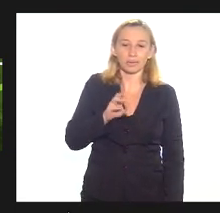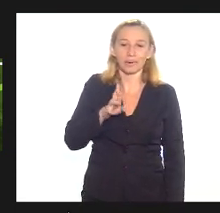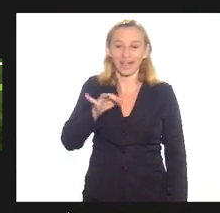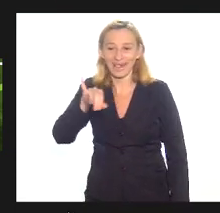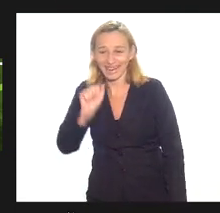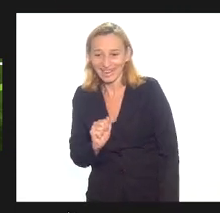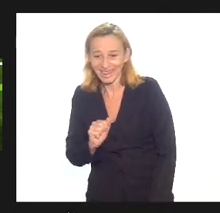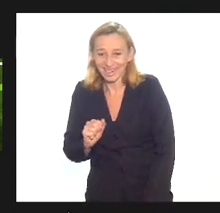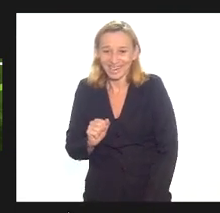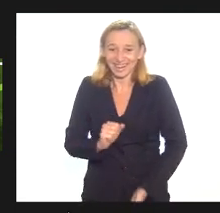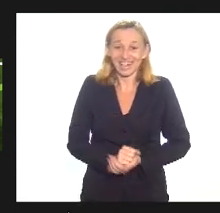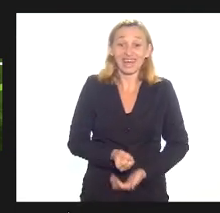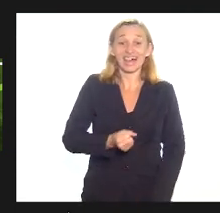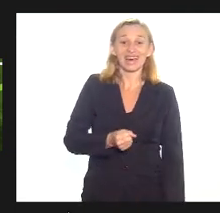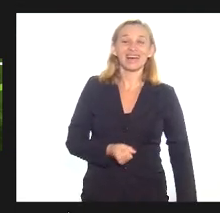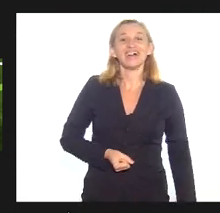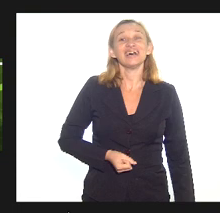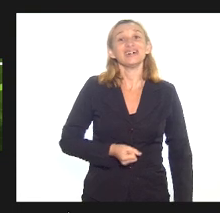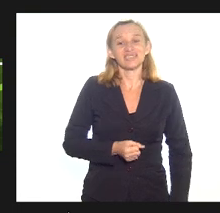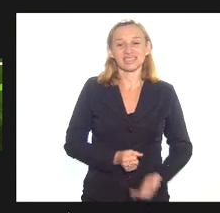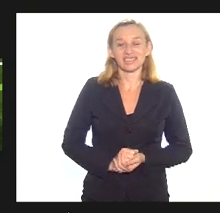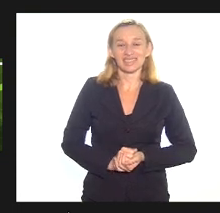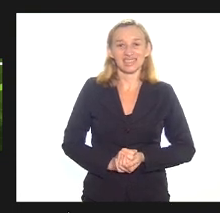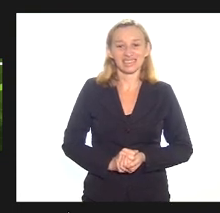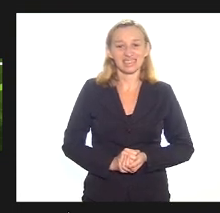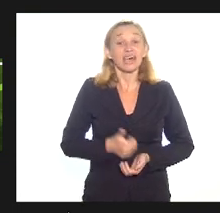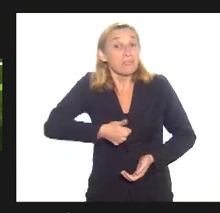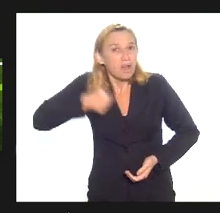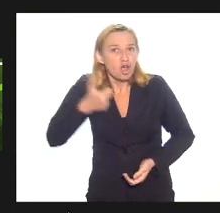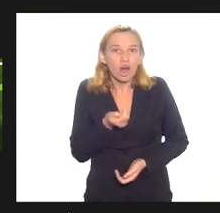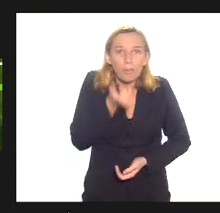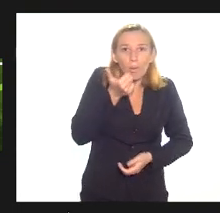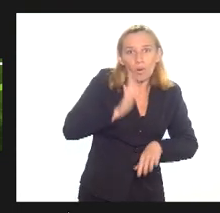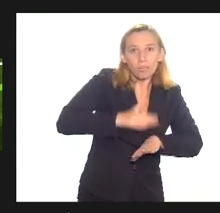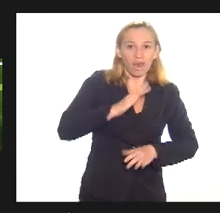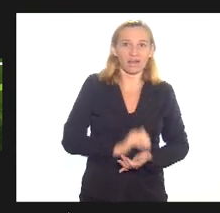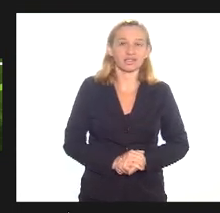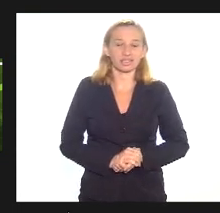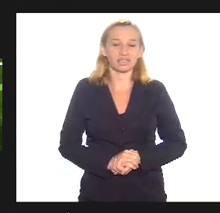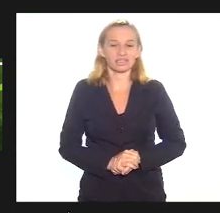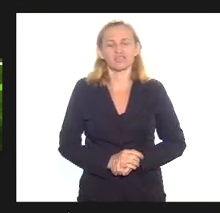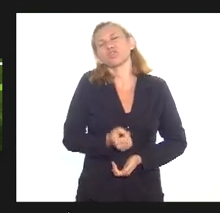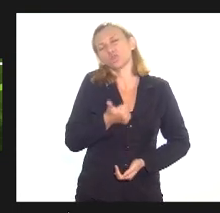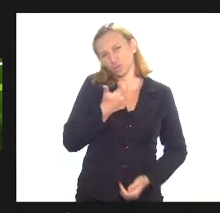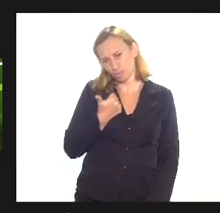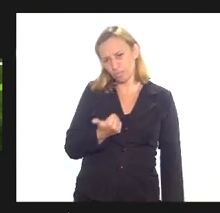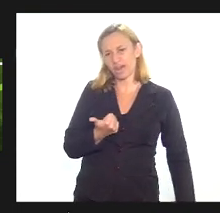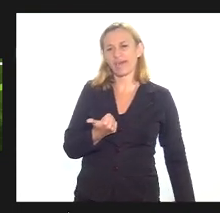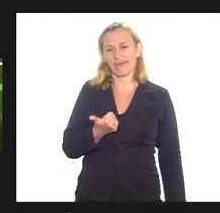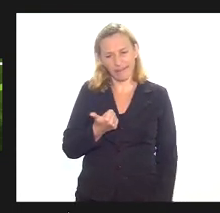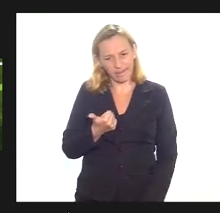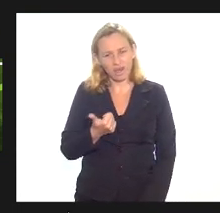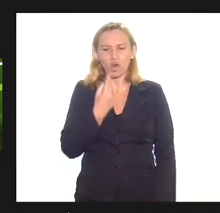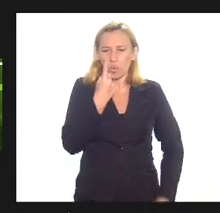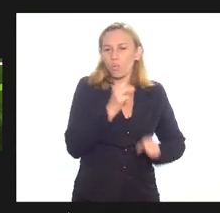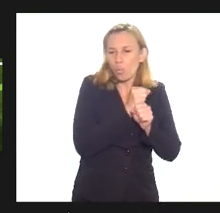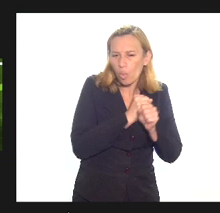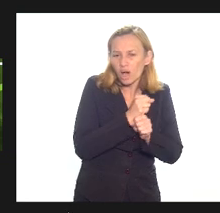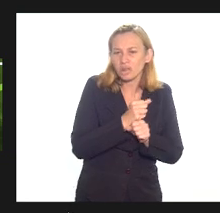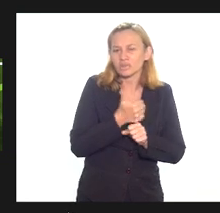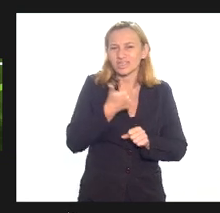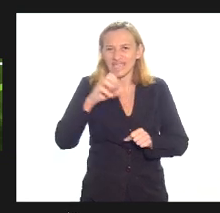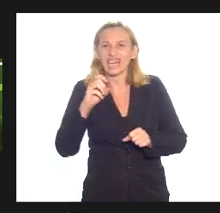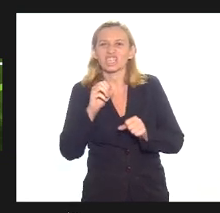porcaria agora não custa nada melhorar um pouco isso e não só tudo bem são 10 dias o negócio de um ano vai fazer em 10